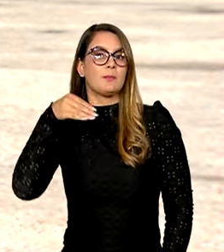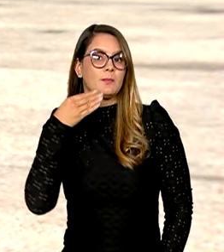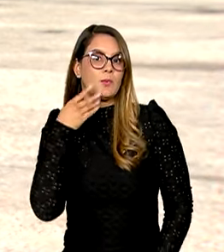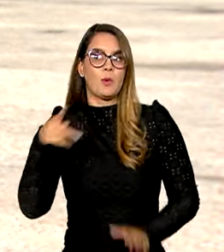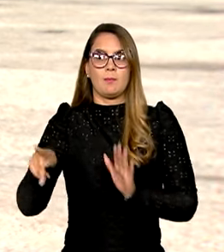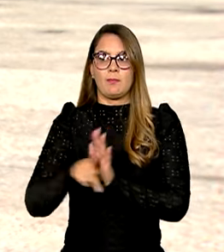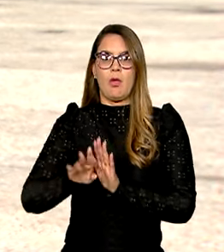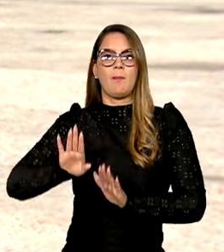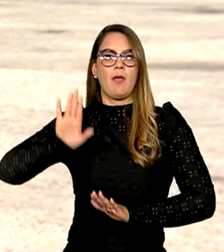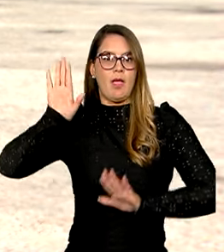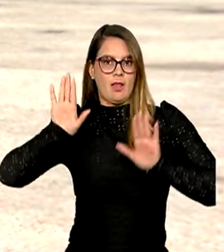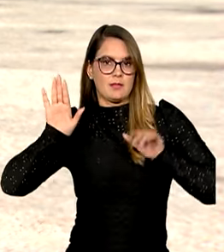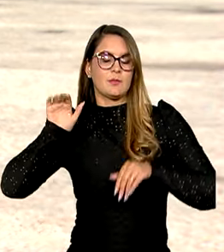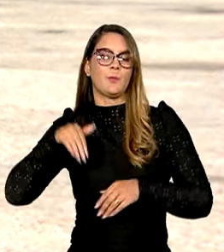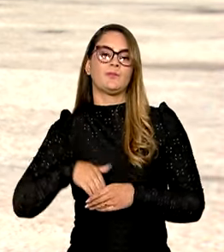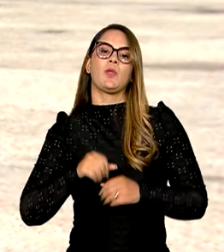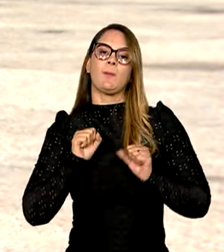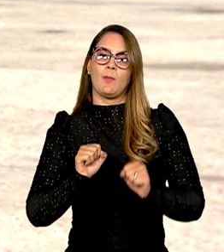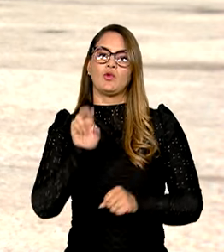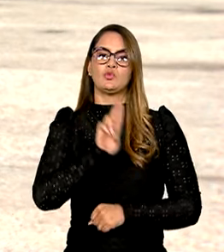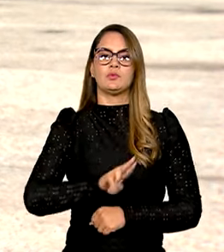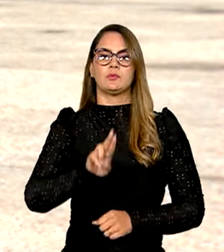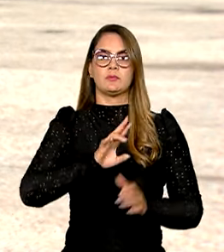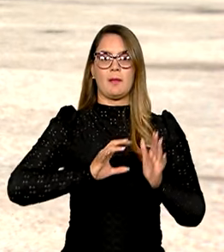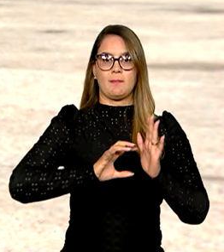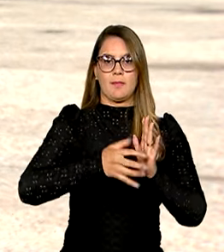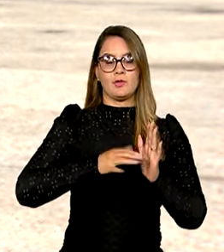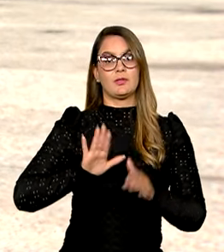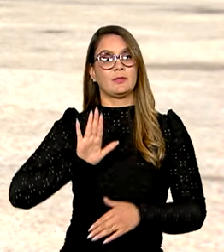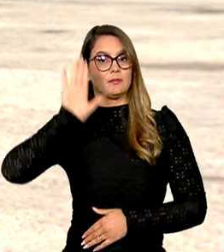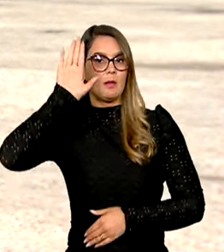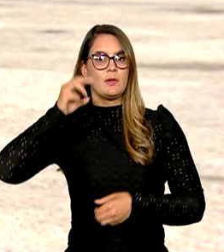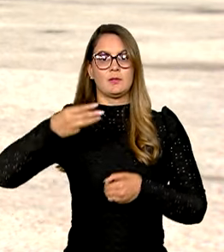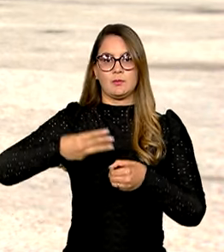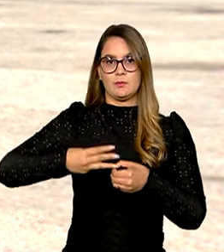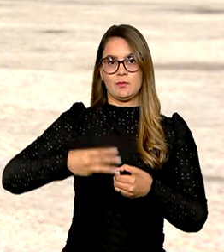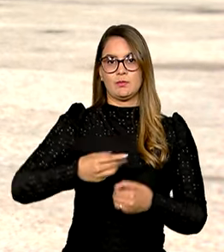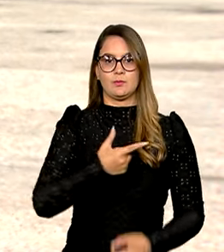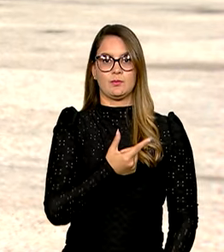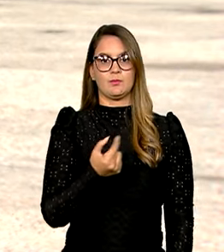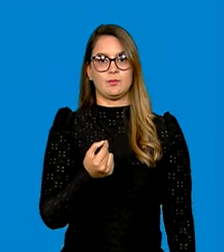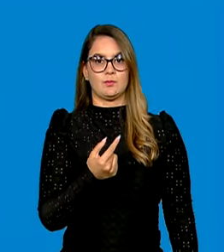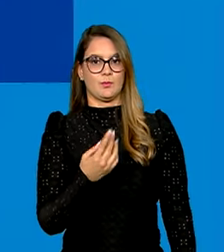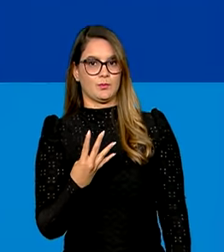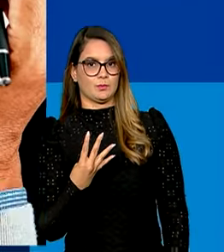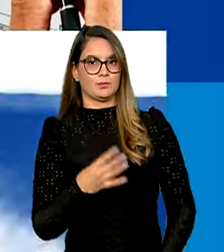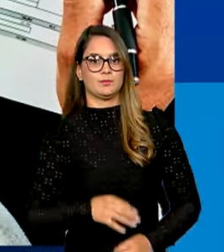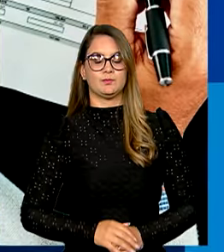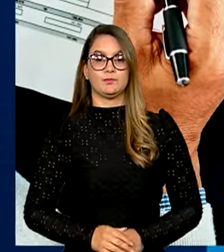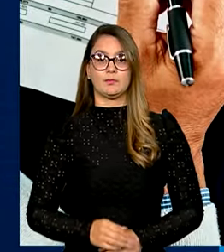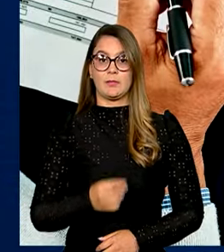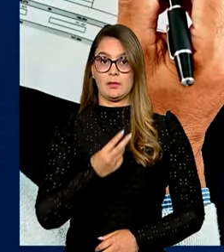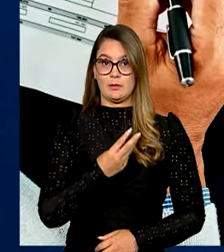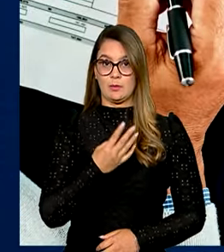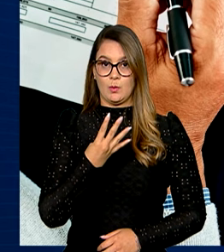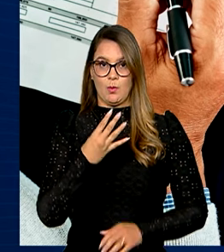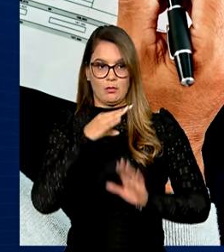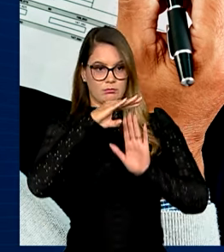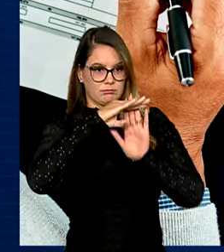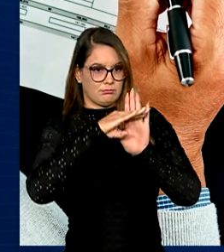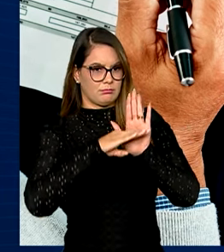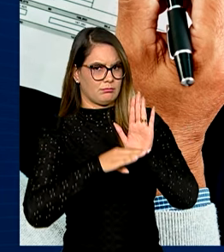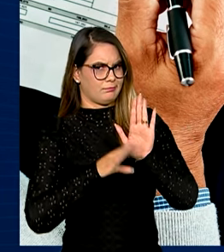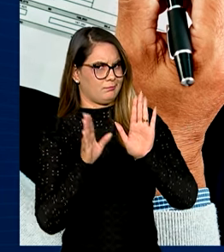eleitoral, que pode ser utilizado pelos partidos políticos nas eleições municipais de 2024. 34 itens foram